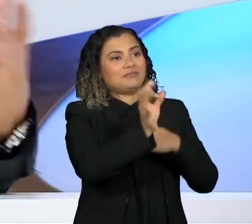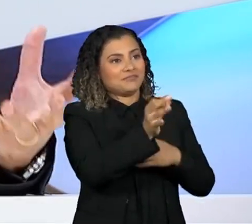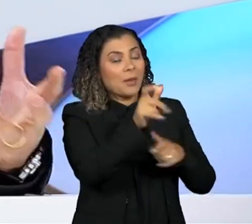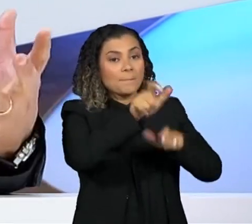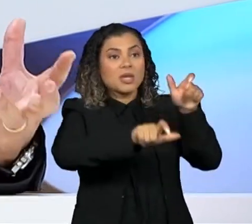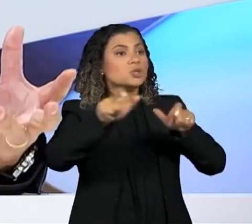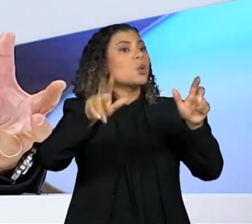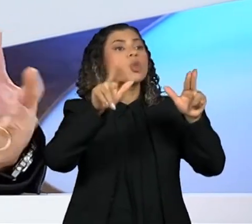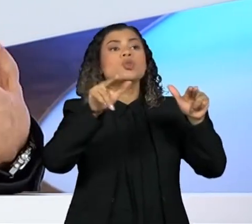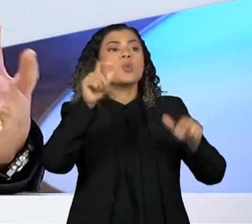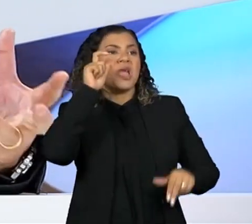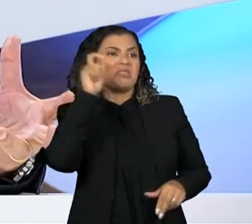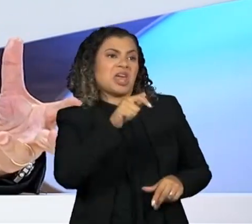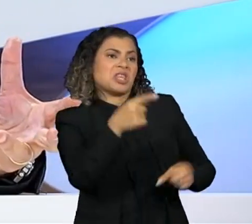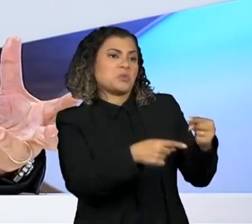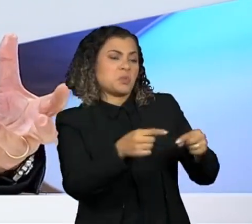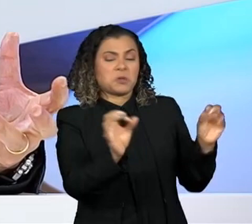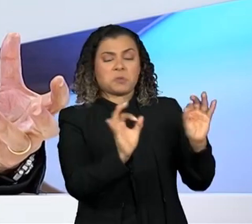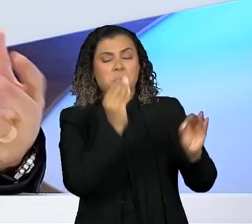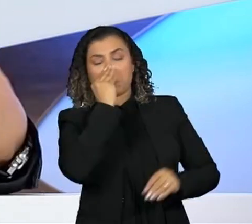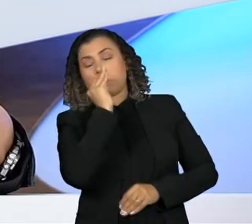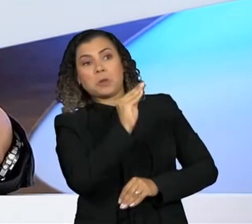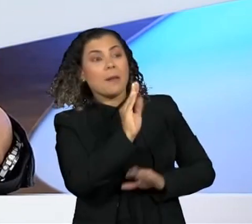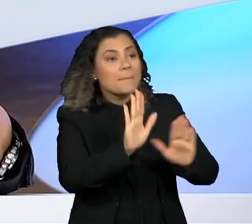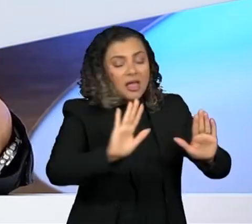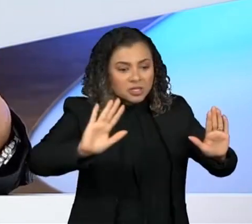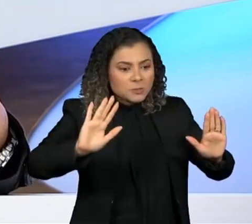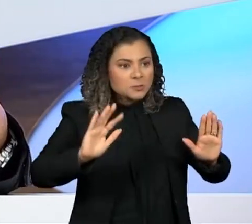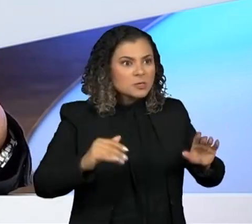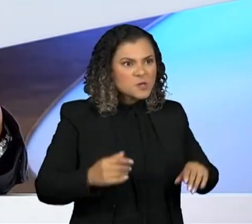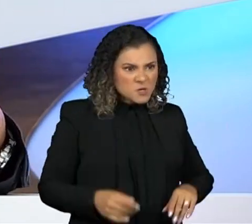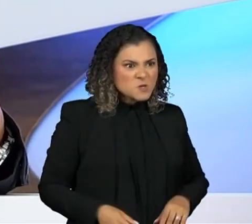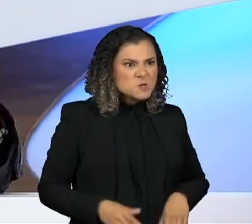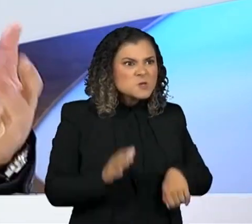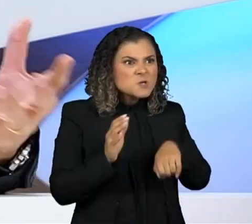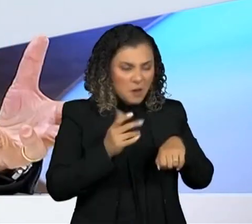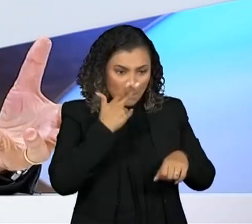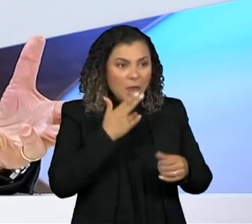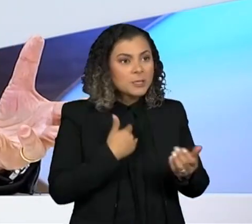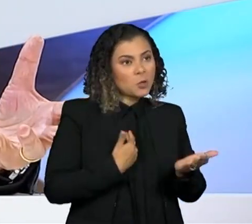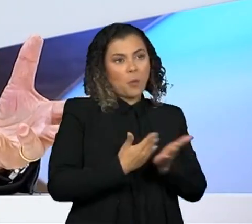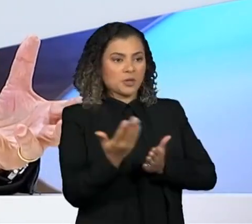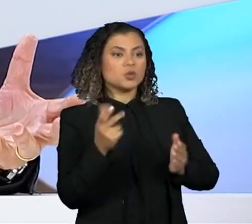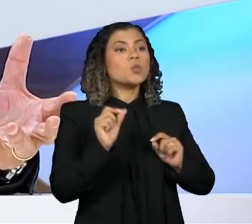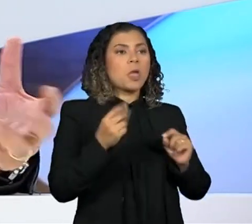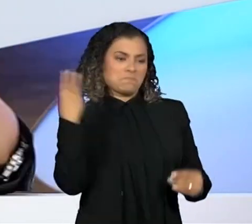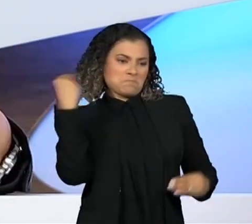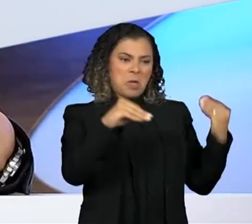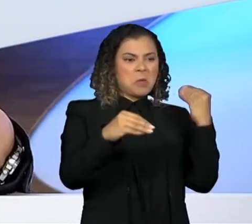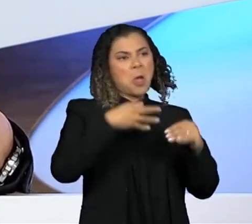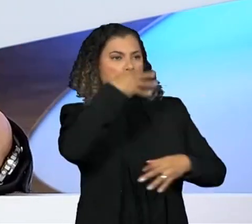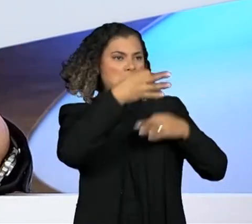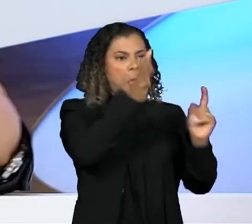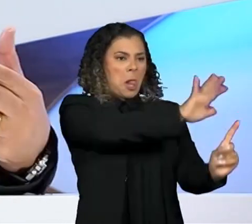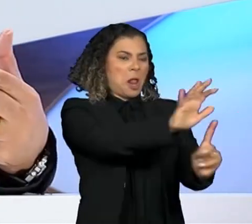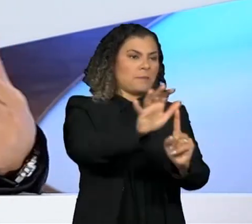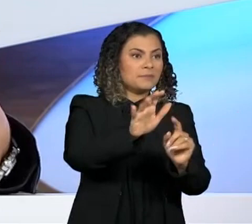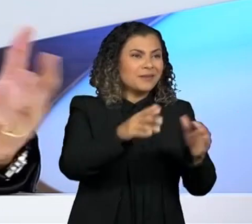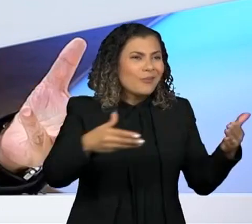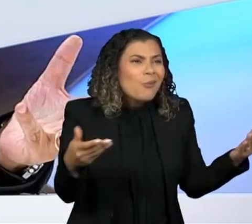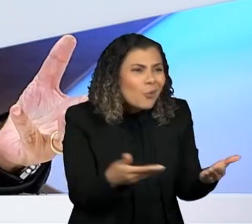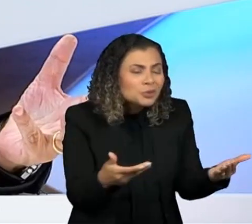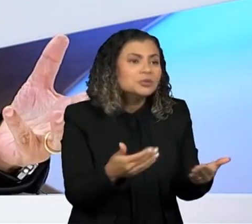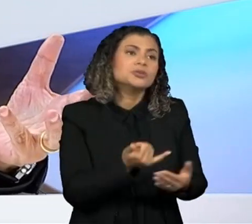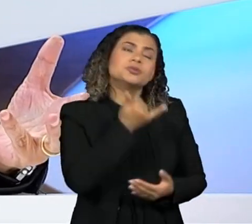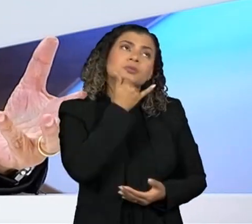gente que nunca se interessou por política e, de repente, passou a ser formadora de opinião. E o que a gente vive hoje é um fenômeno